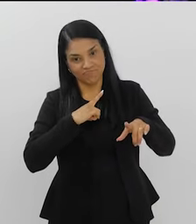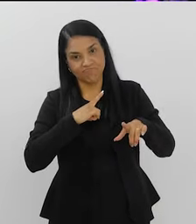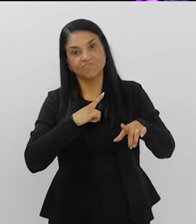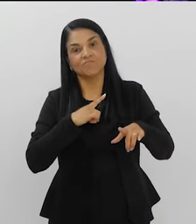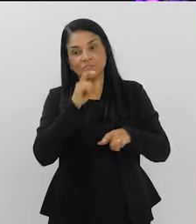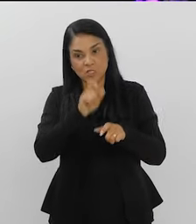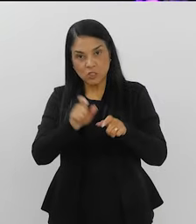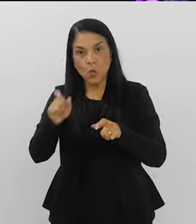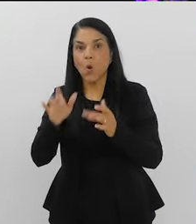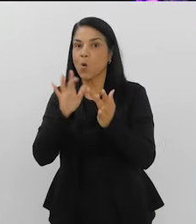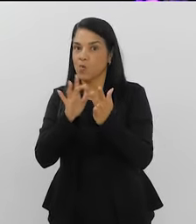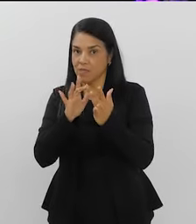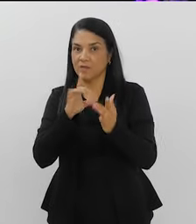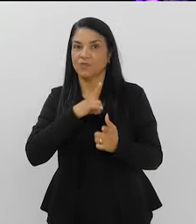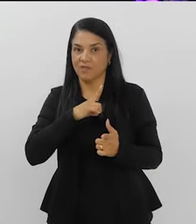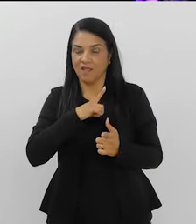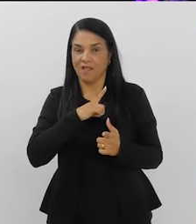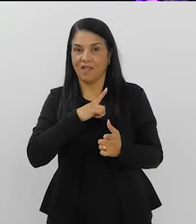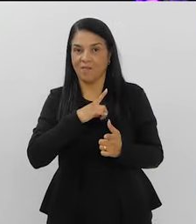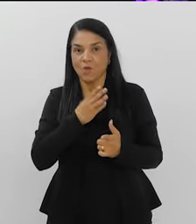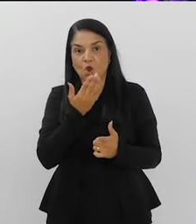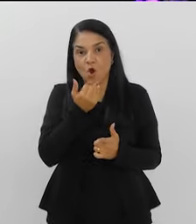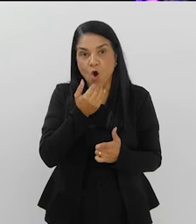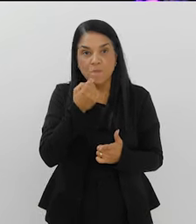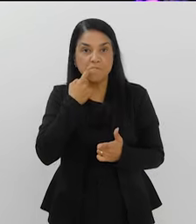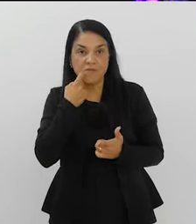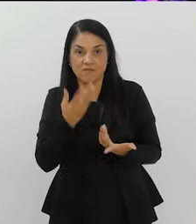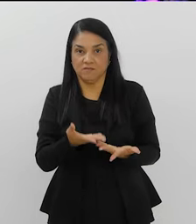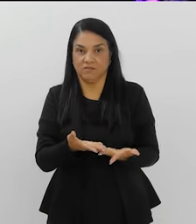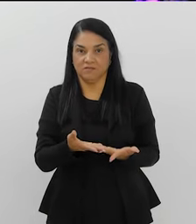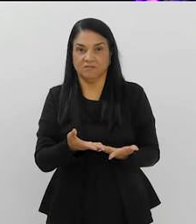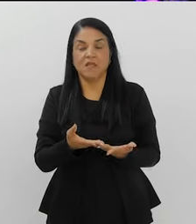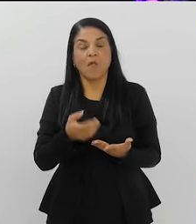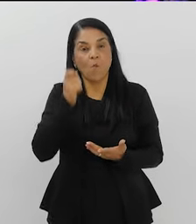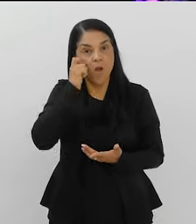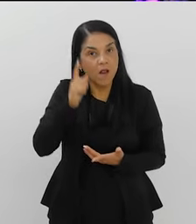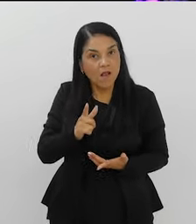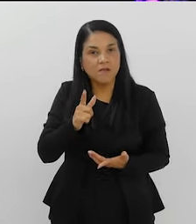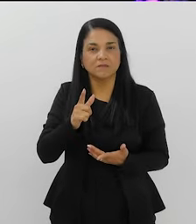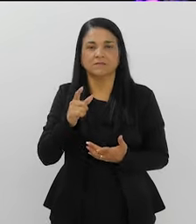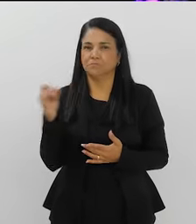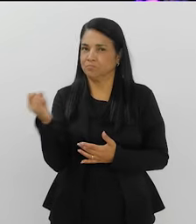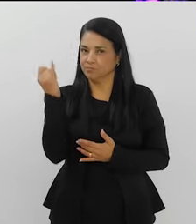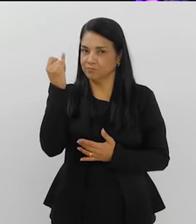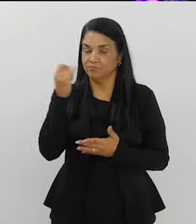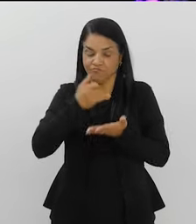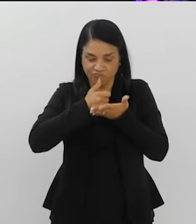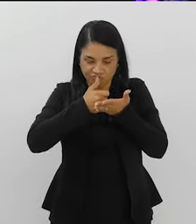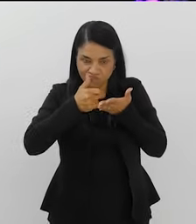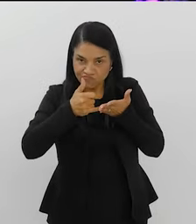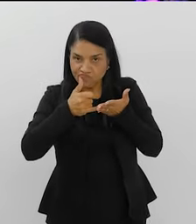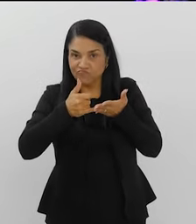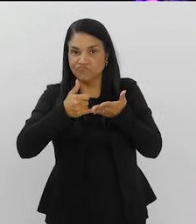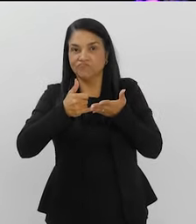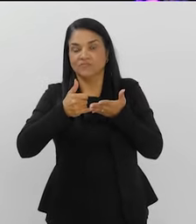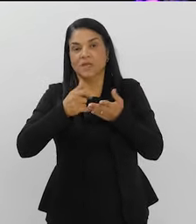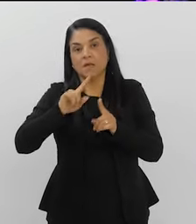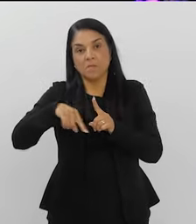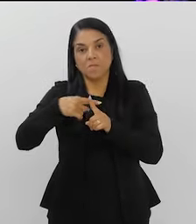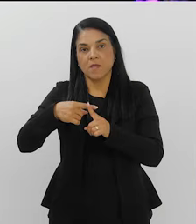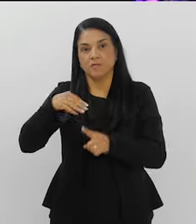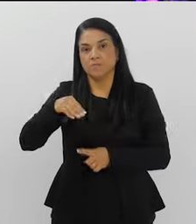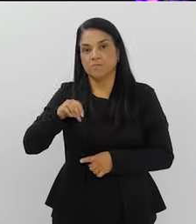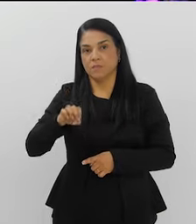Então, é uma questão de alerta importante para a gente. Acho que a cocaína em si e seus metabólicos, eles têm